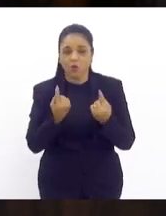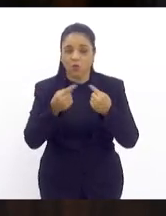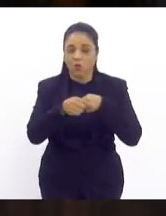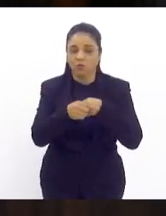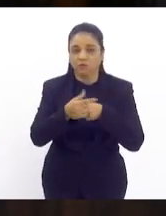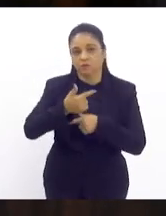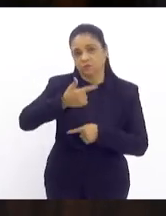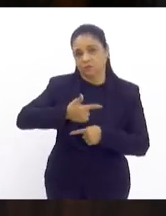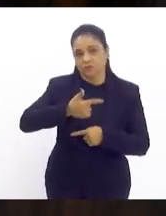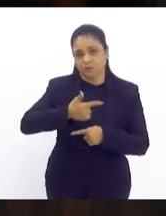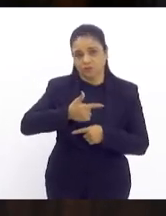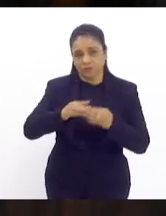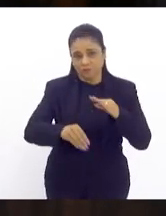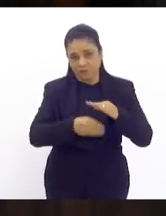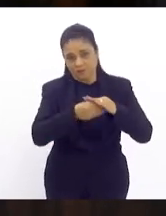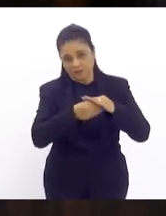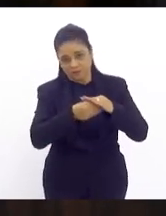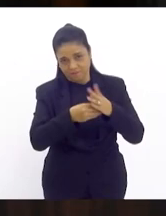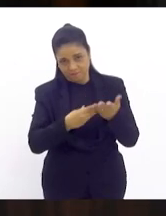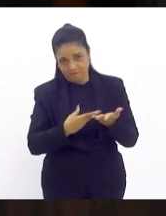dois número dois